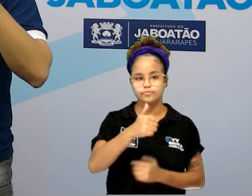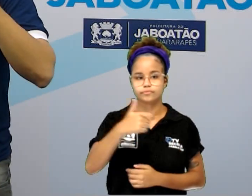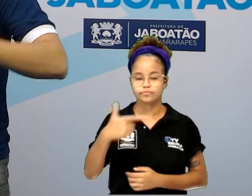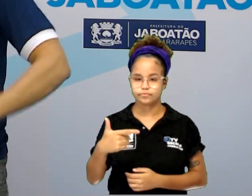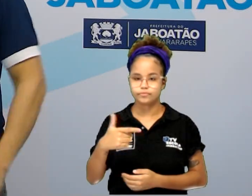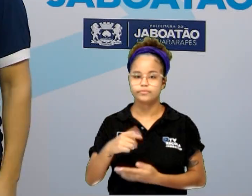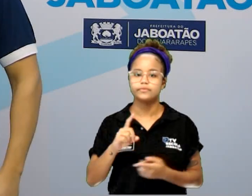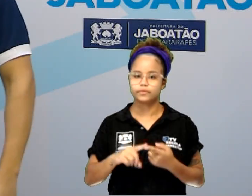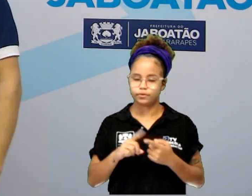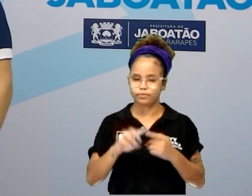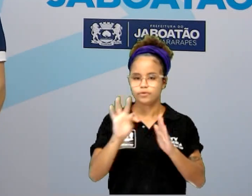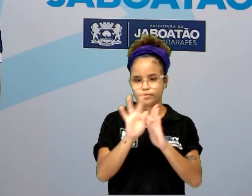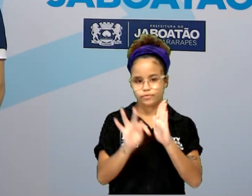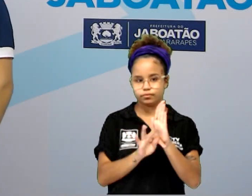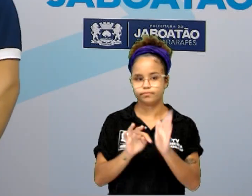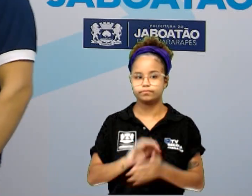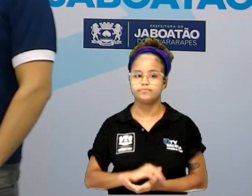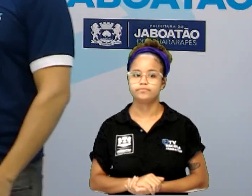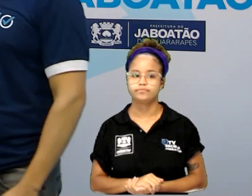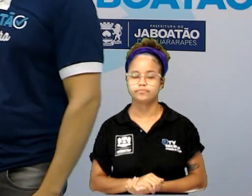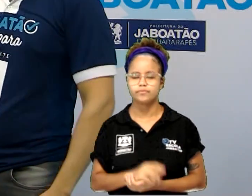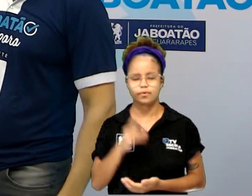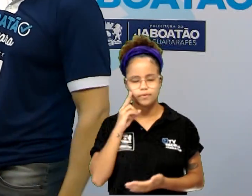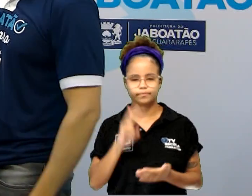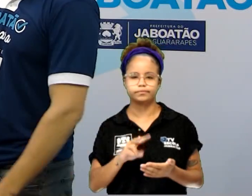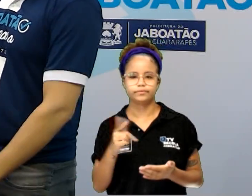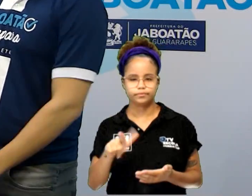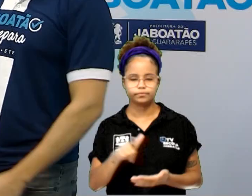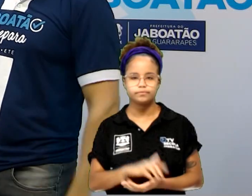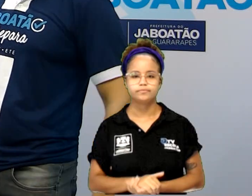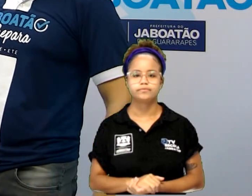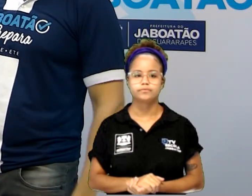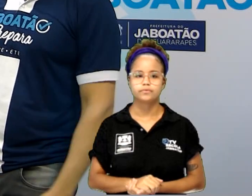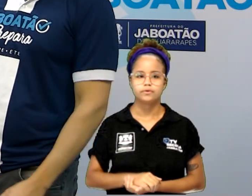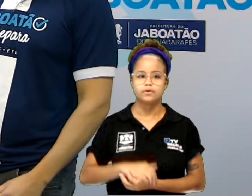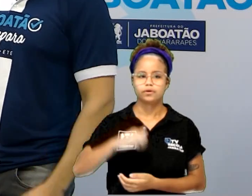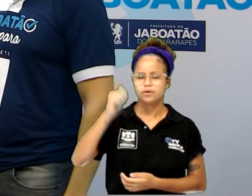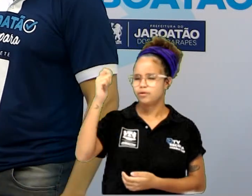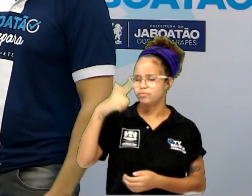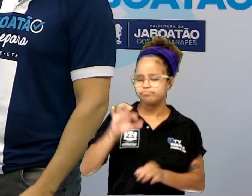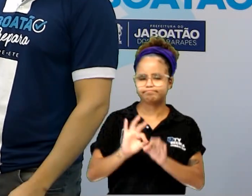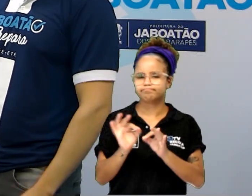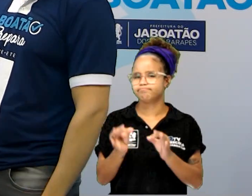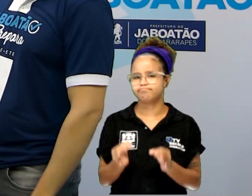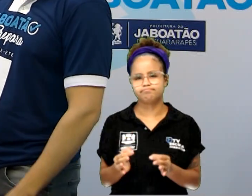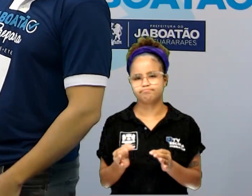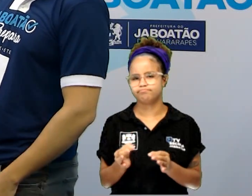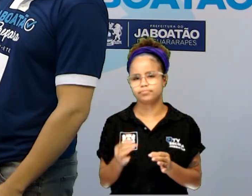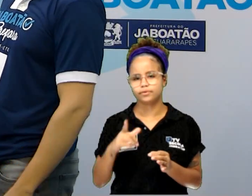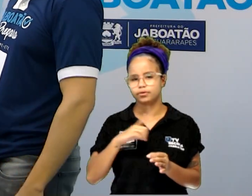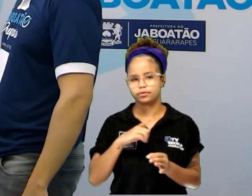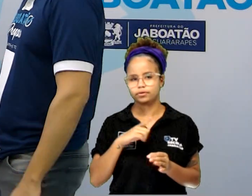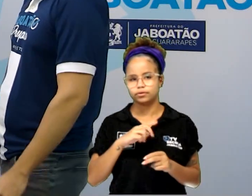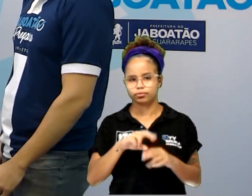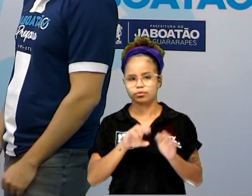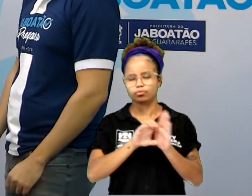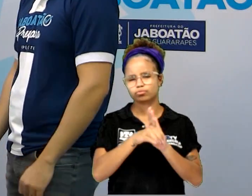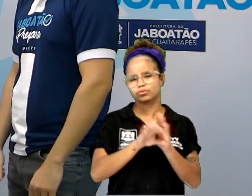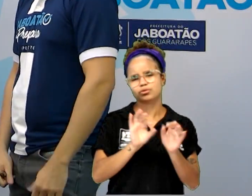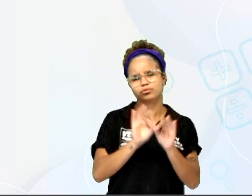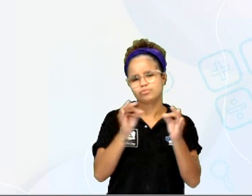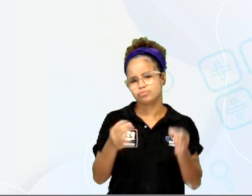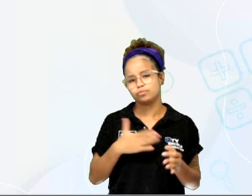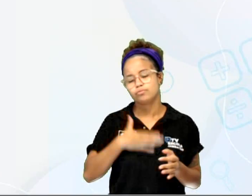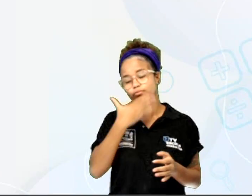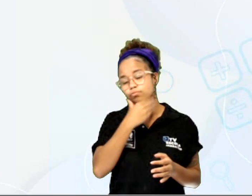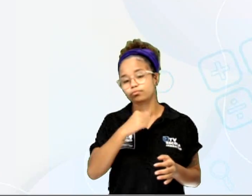baseada ainda no texto da Elisa. Releia. A luz é simples, regada ao conselho simples do meu pai,